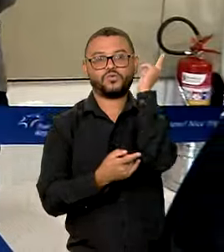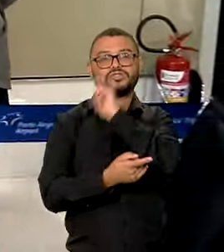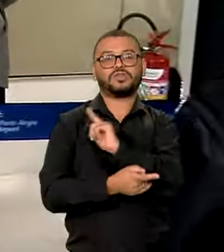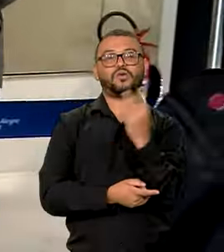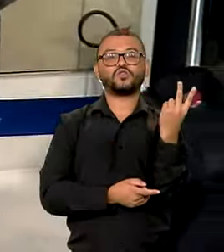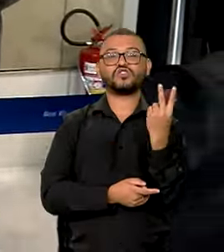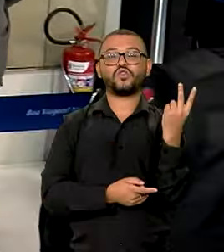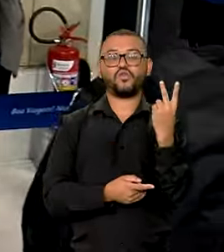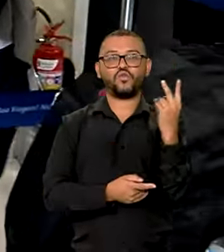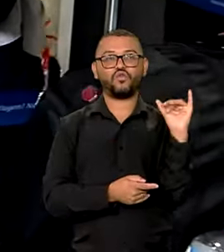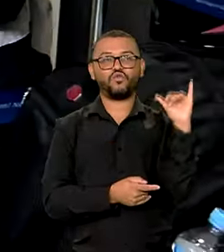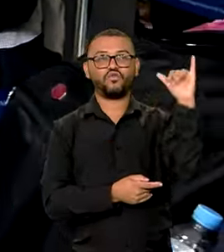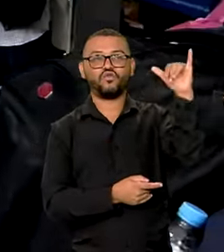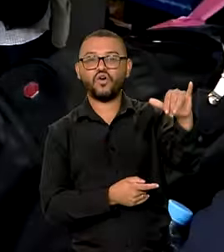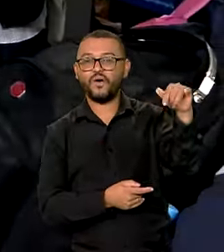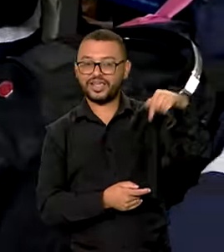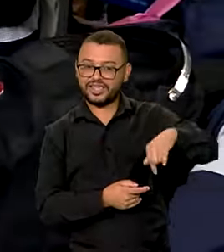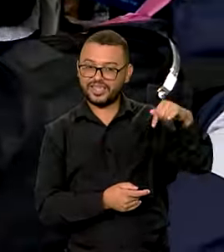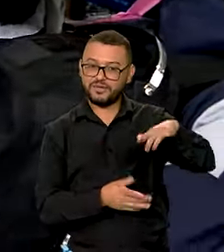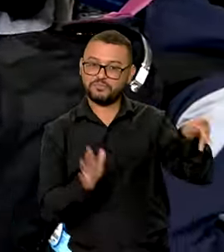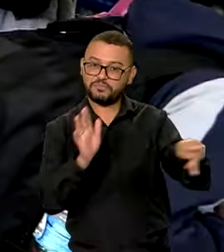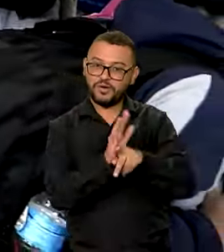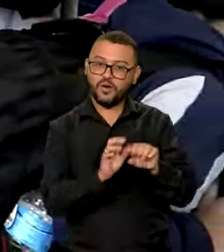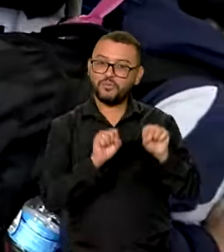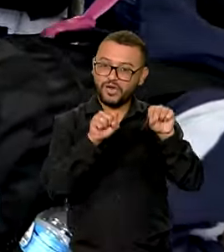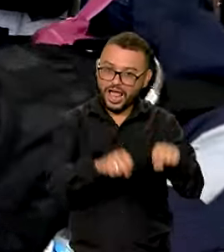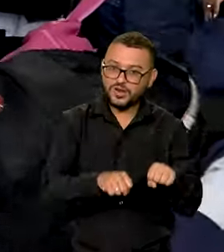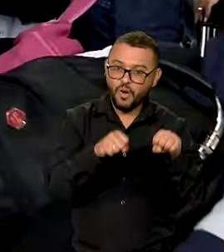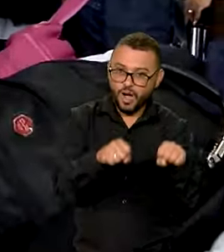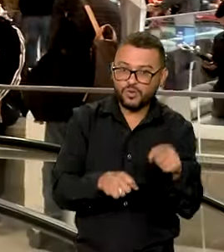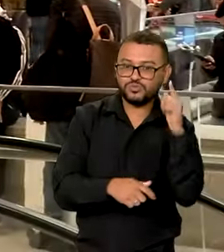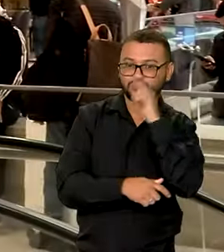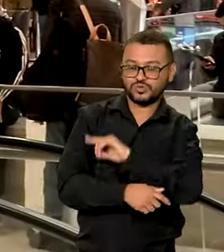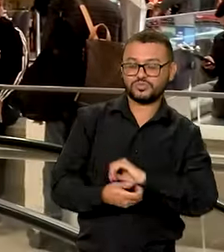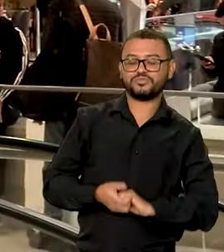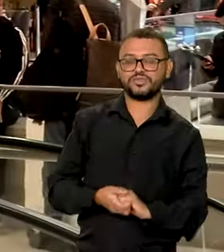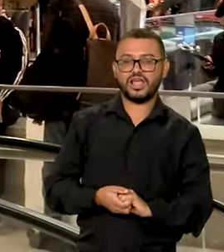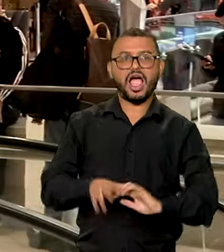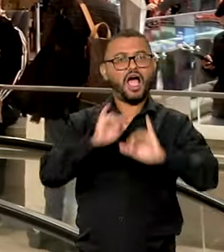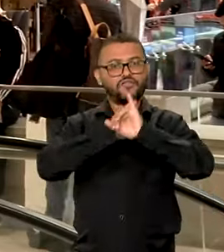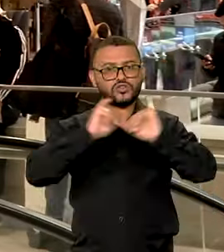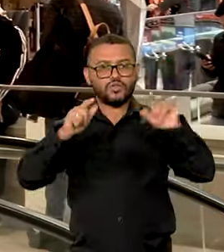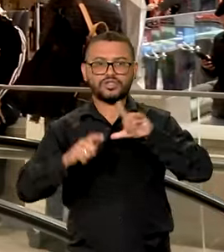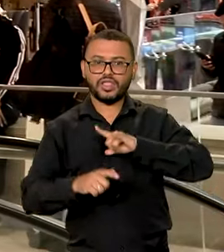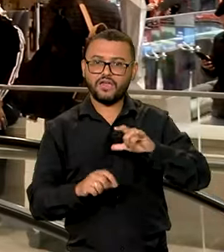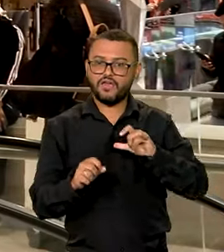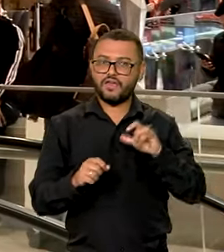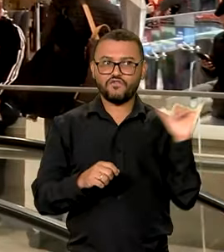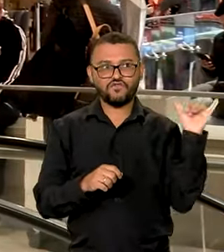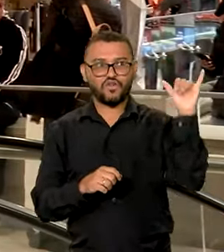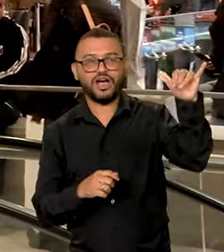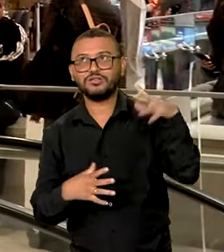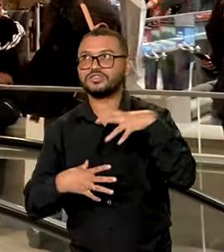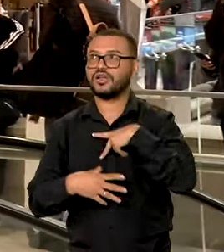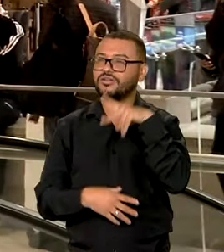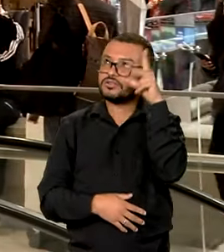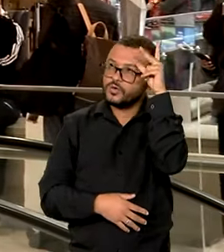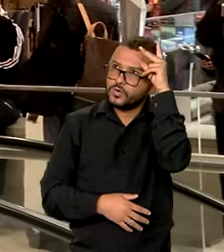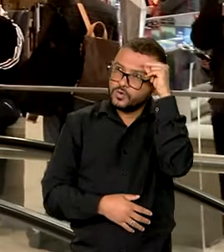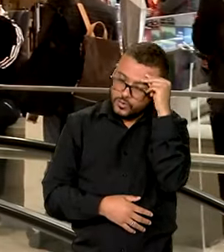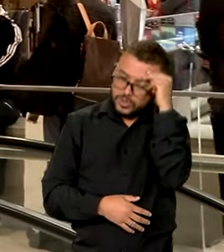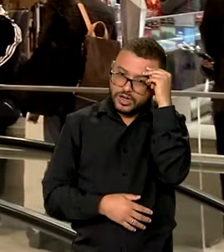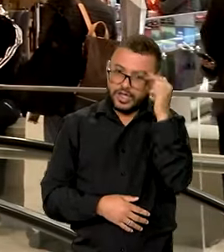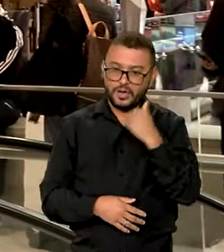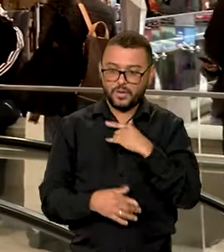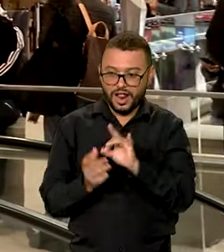segundo voo comercial que saiu da base aérea de Canoas. Quando anunciaram que ia ter voo aqui, aí já deu um alívio. E quando ganhou